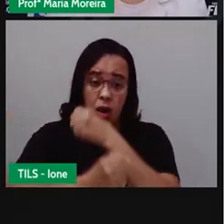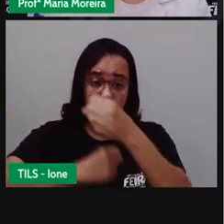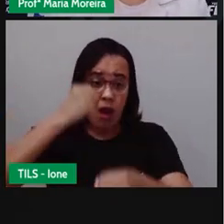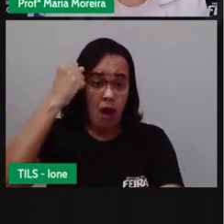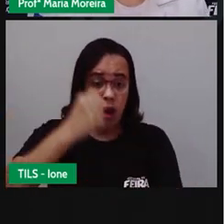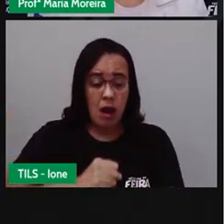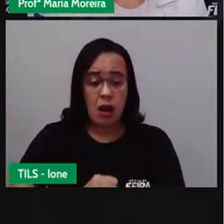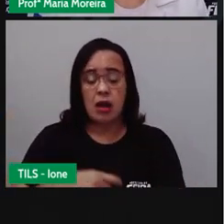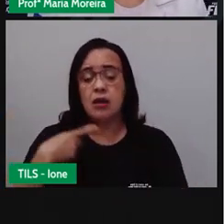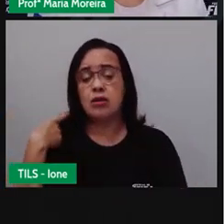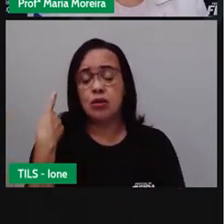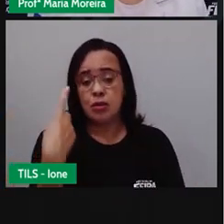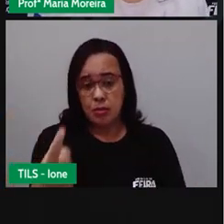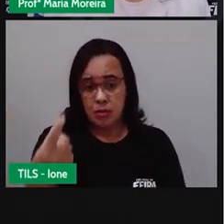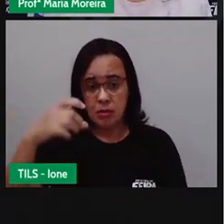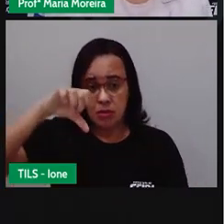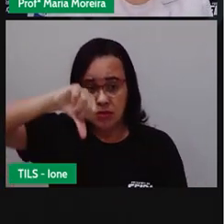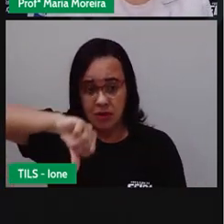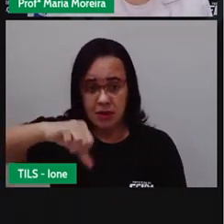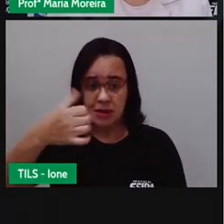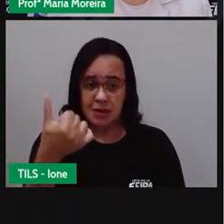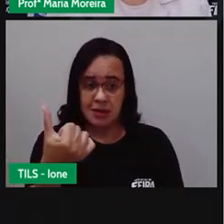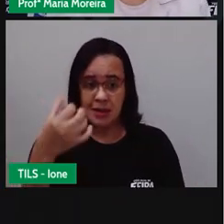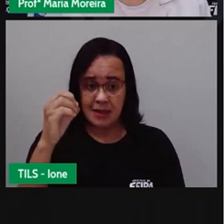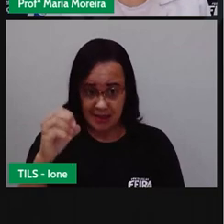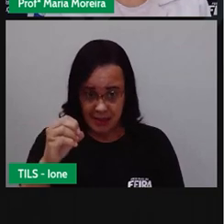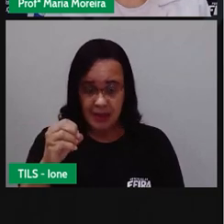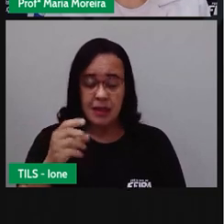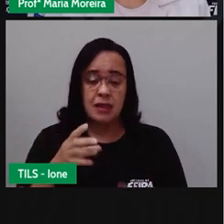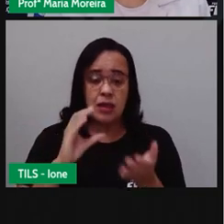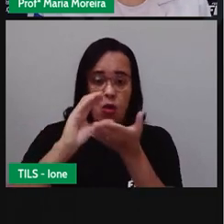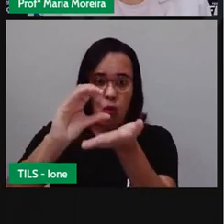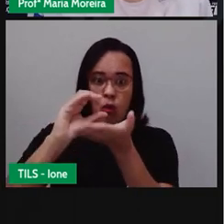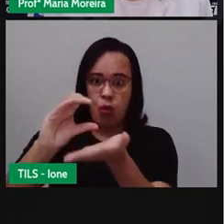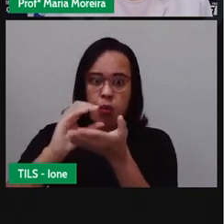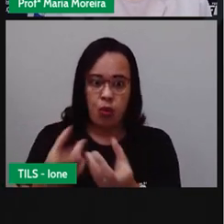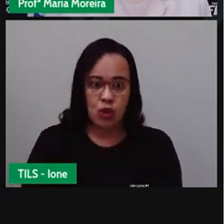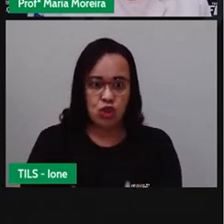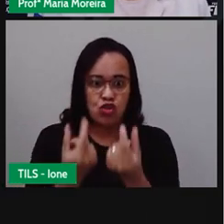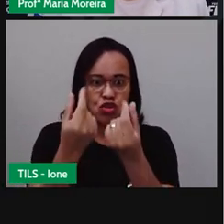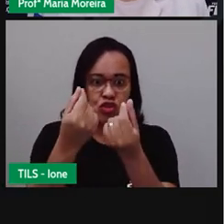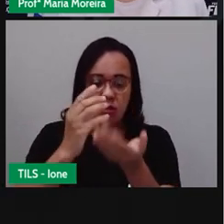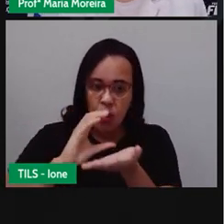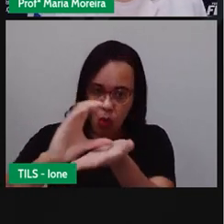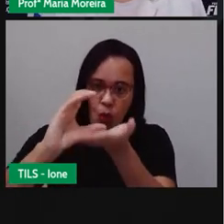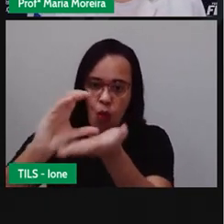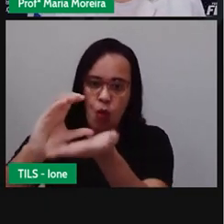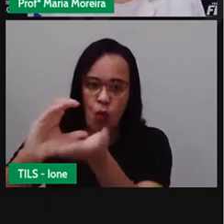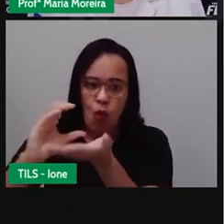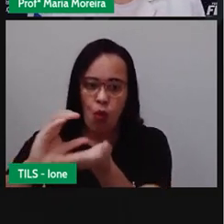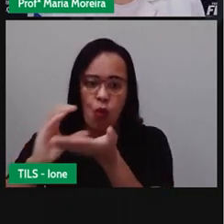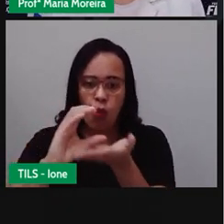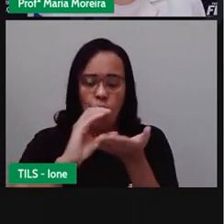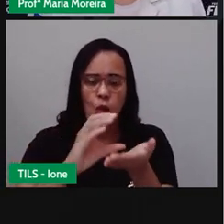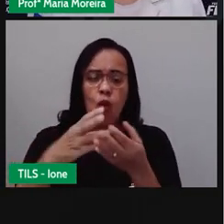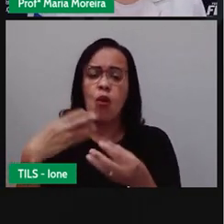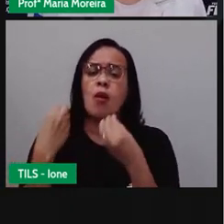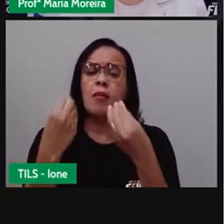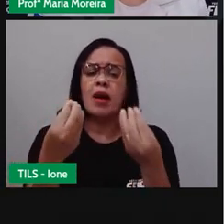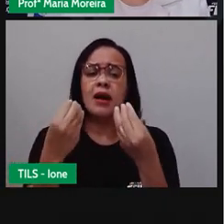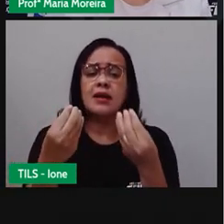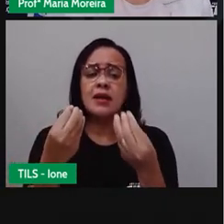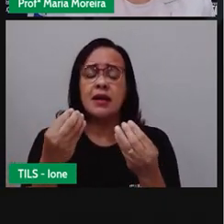houve um grande investimento em quê? Nessas rodovias, não é isso? E aí ele fala, olha, o Brasil tem uma organização diferente.